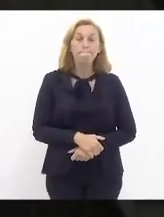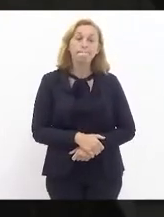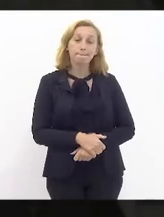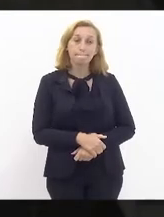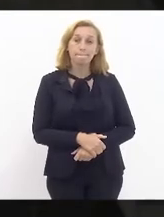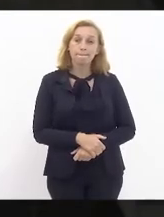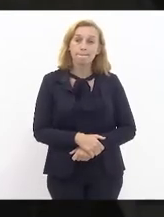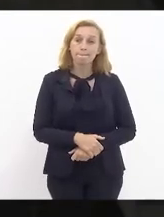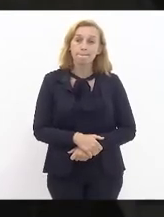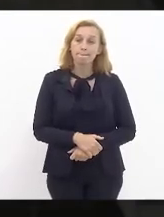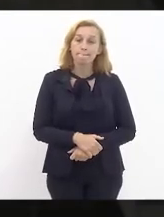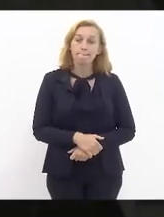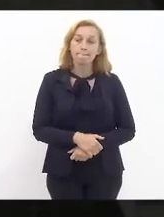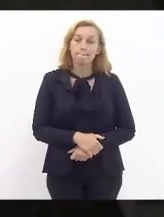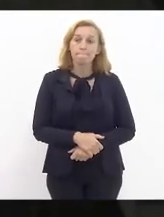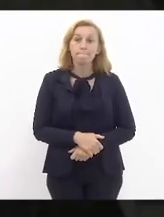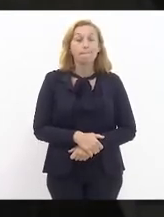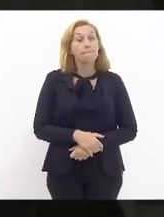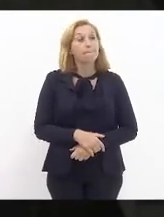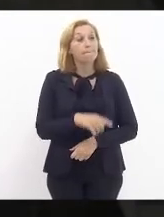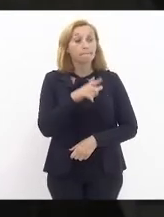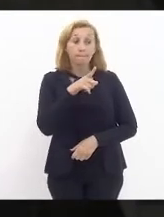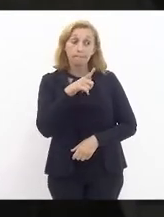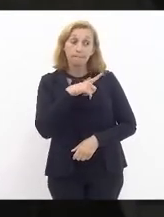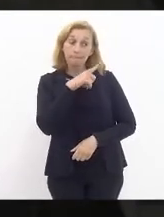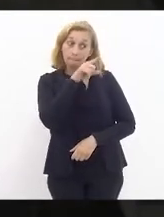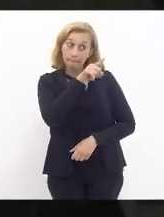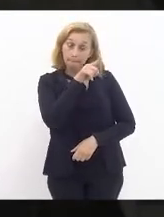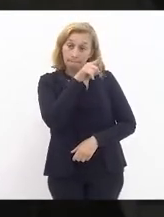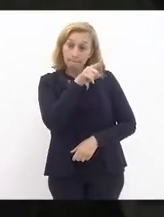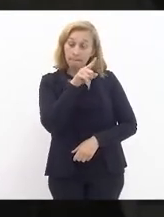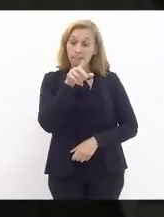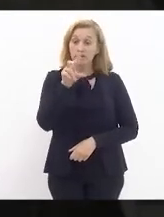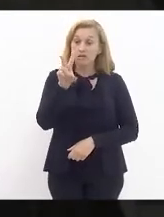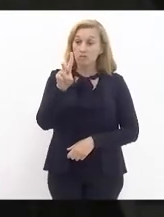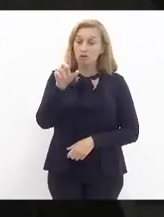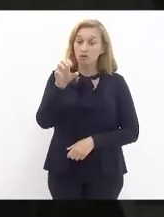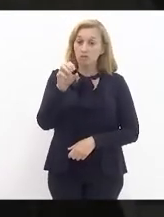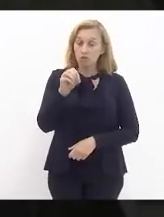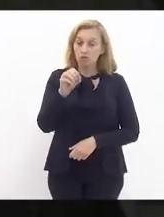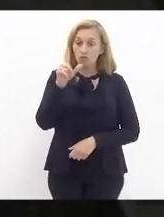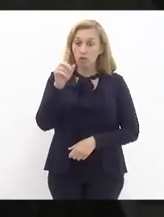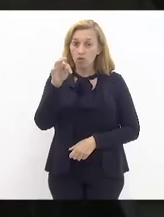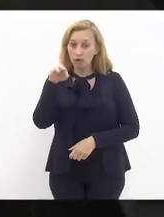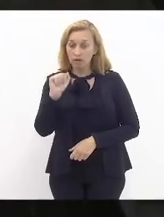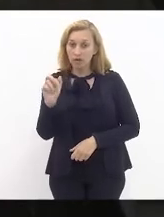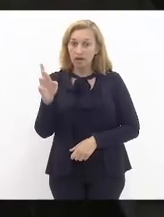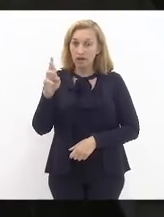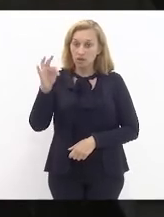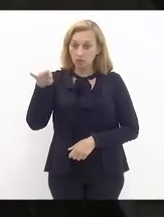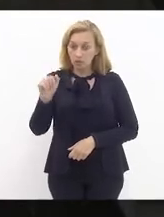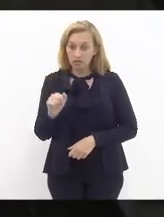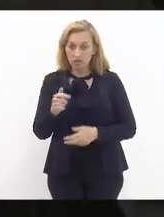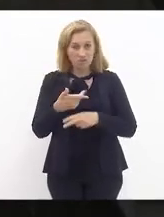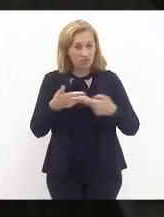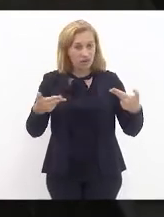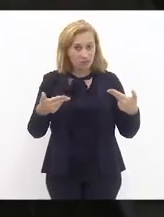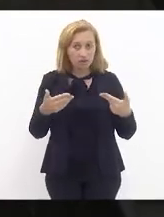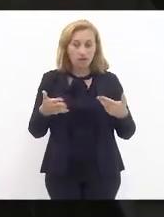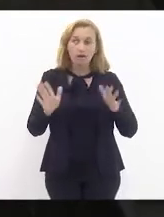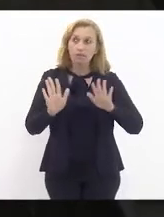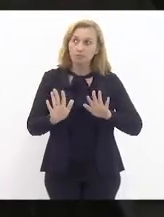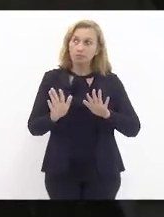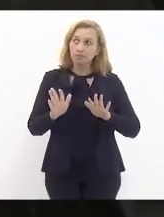quissá deve ter algum lá em Volta Redonda, porque tem diversos. E, para mim, qualquer